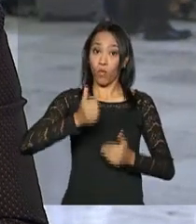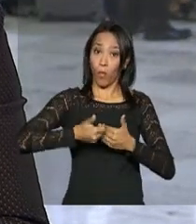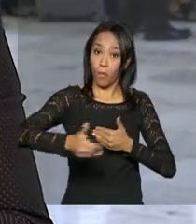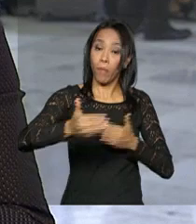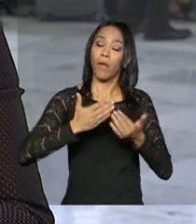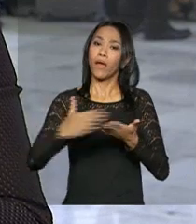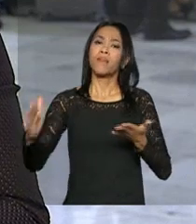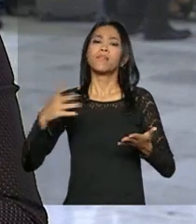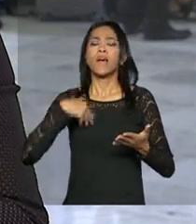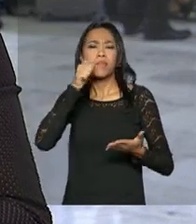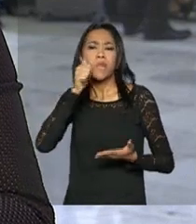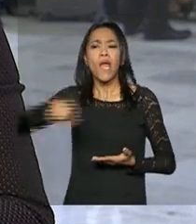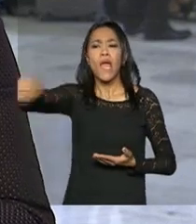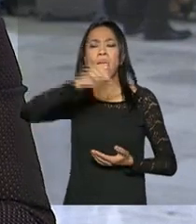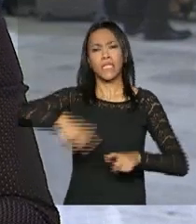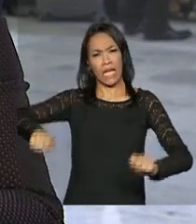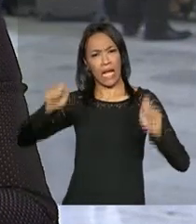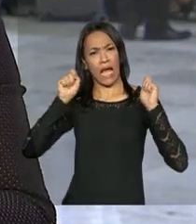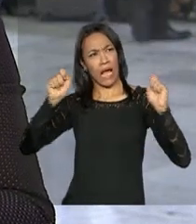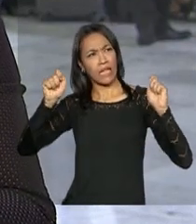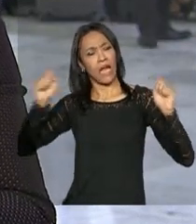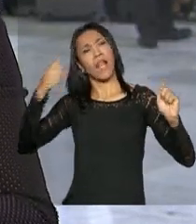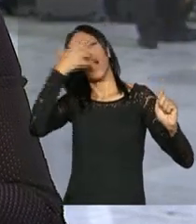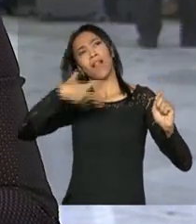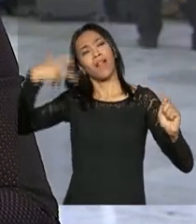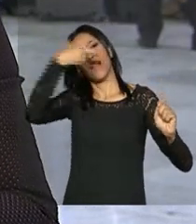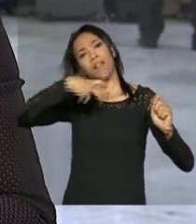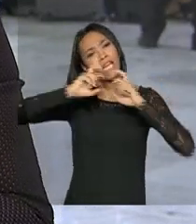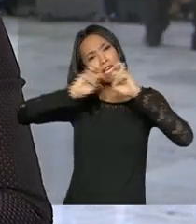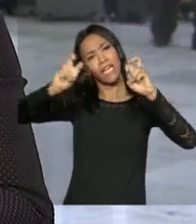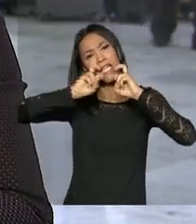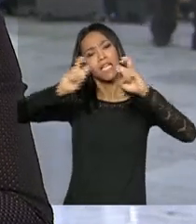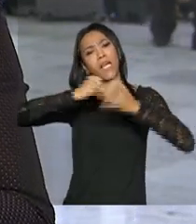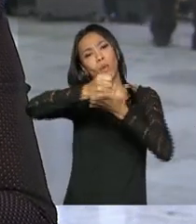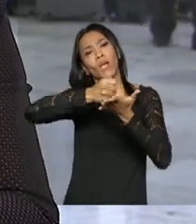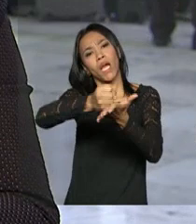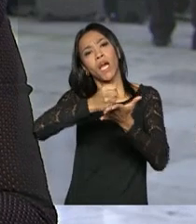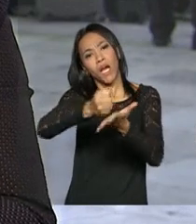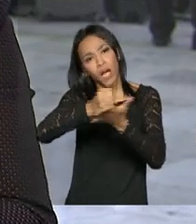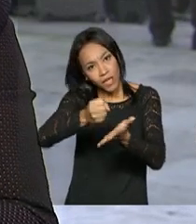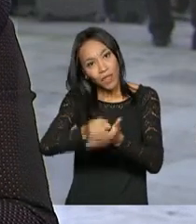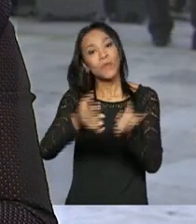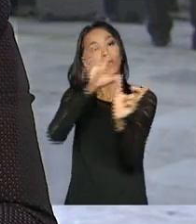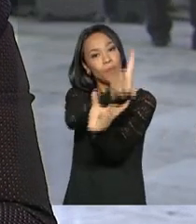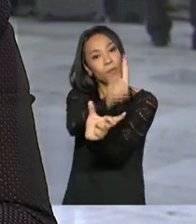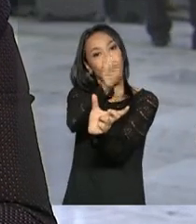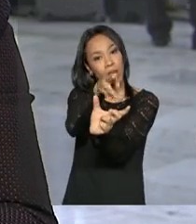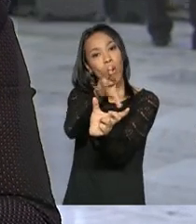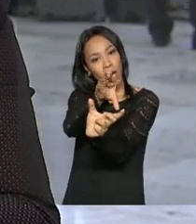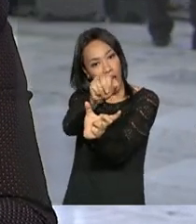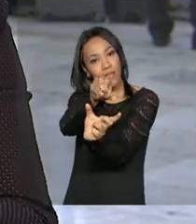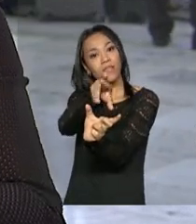cartazes a todo momento, estão cantando e dando gritos de apoio à democracia. Elas também trazem muitas